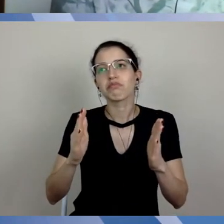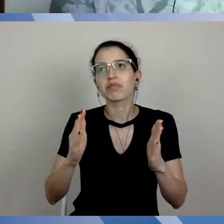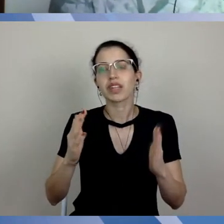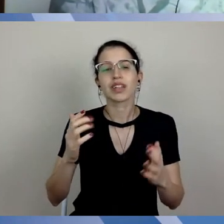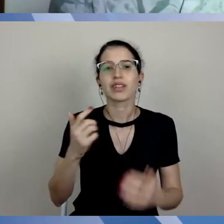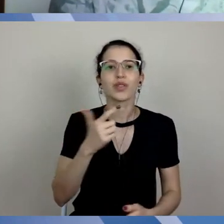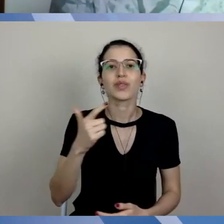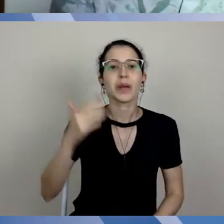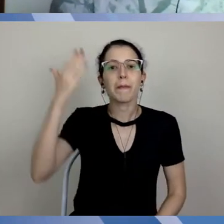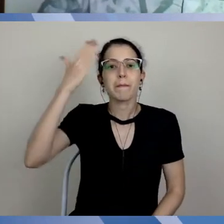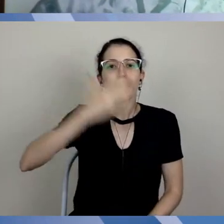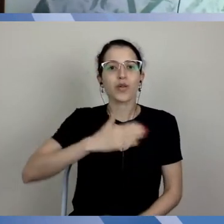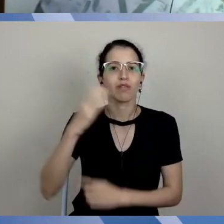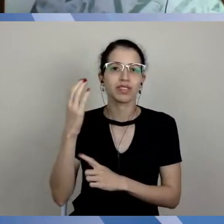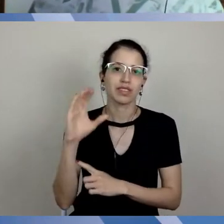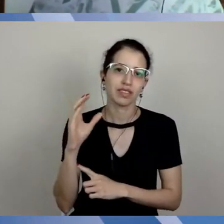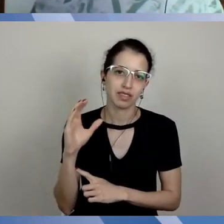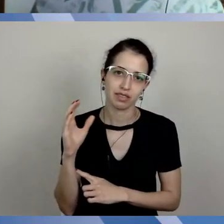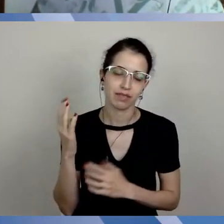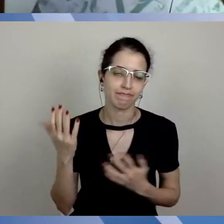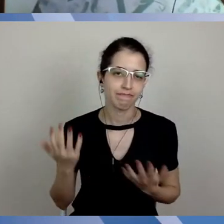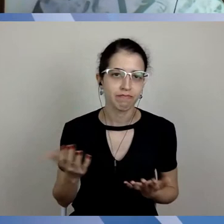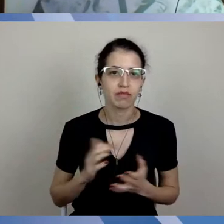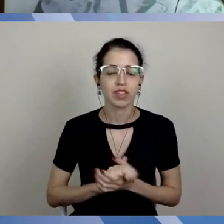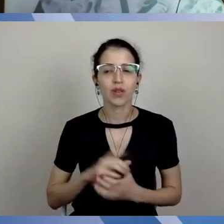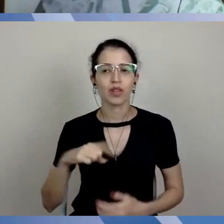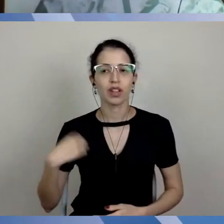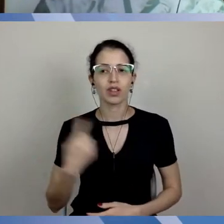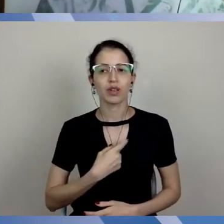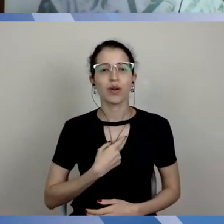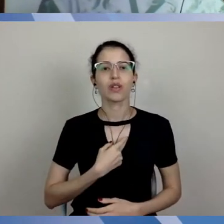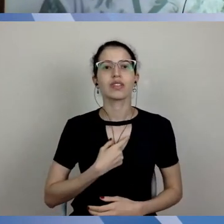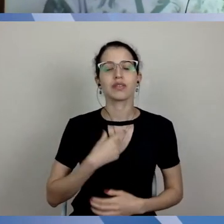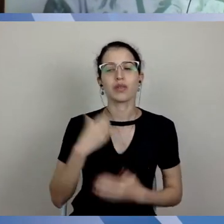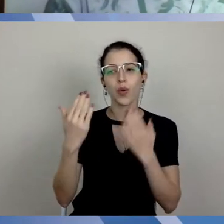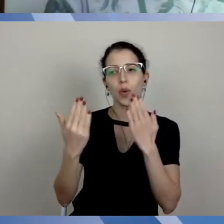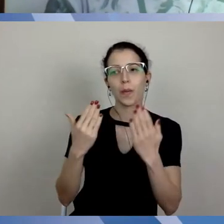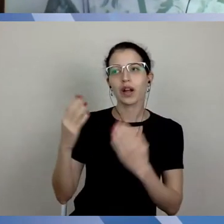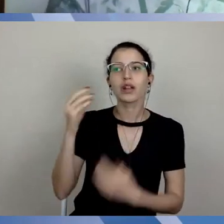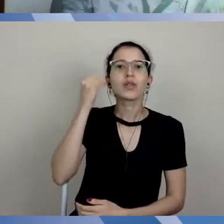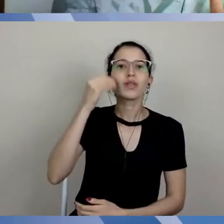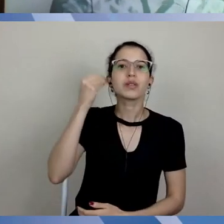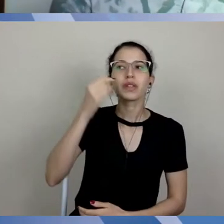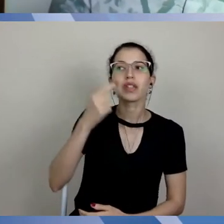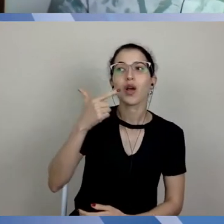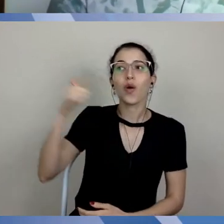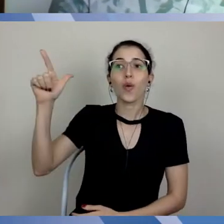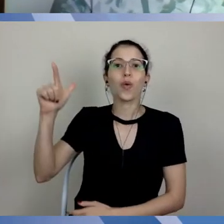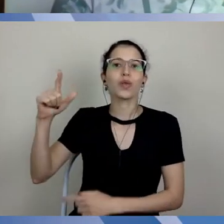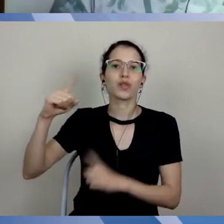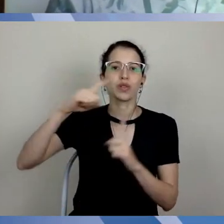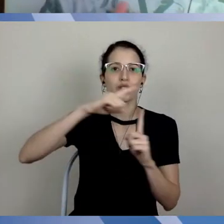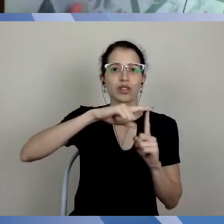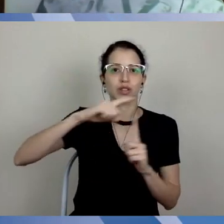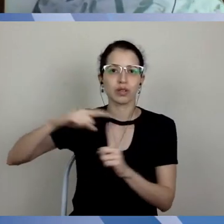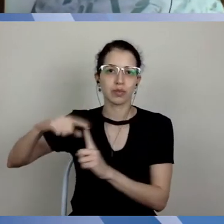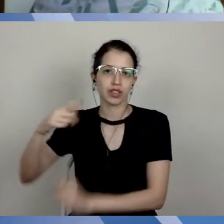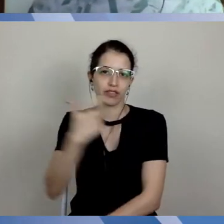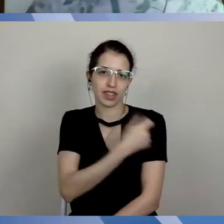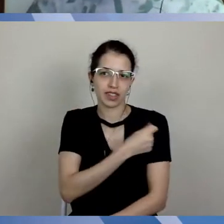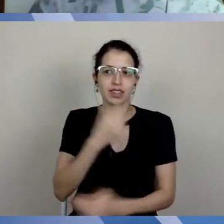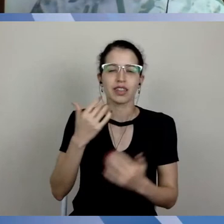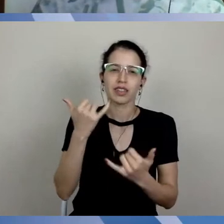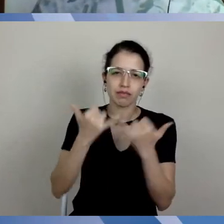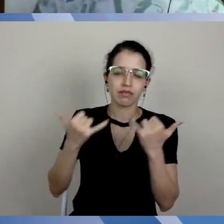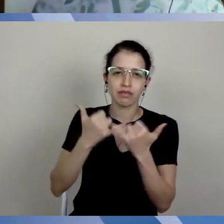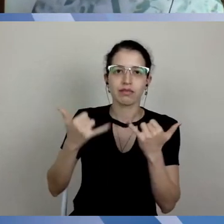evidência científica produzida e nós estamos então baseando nas experiências que existem com outros tipos de vacina semelhante e que